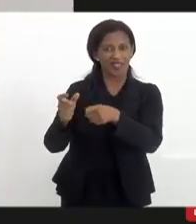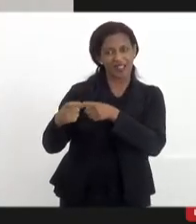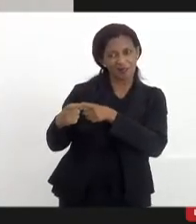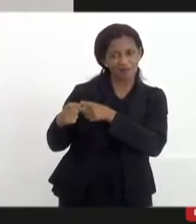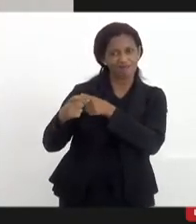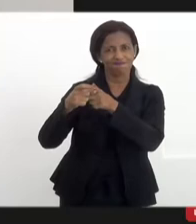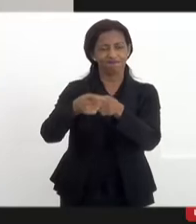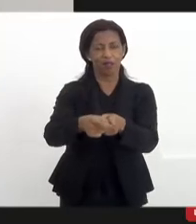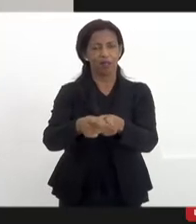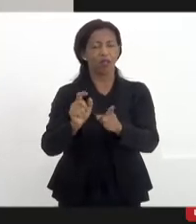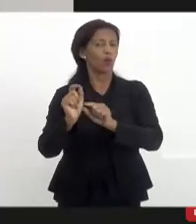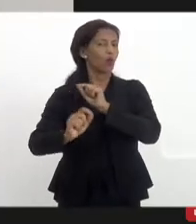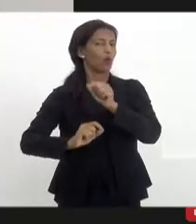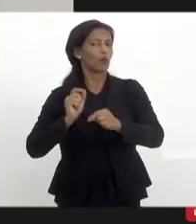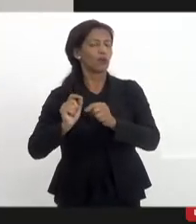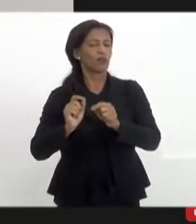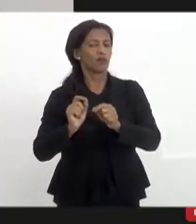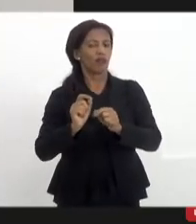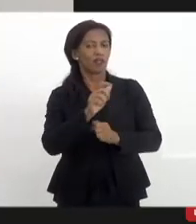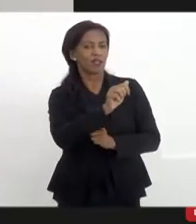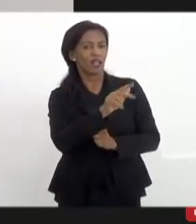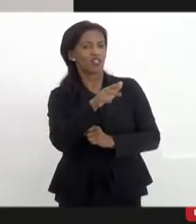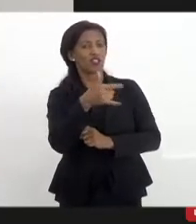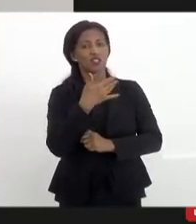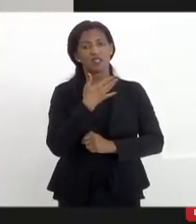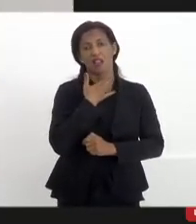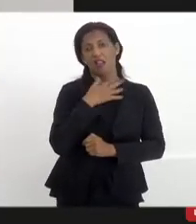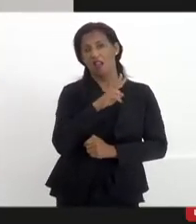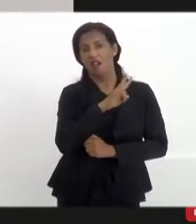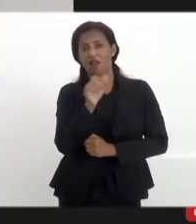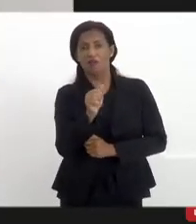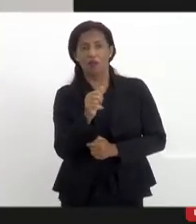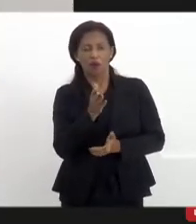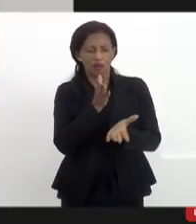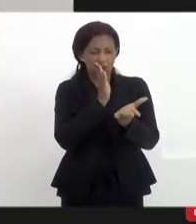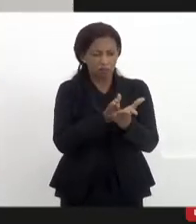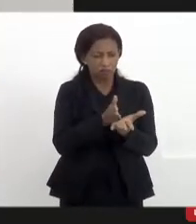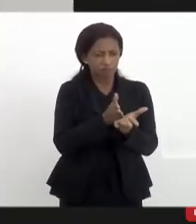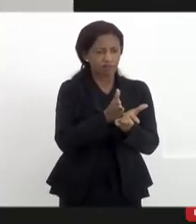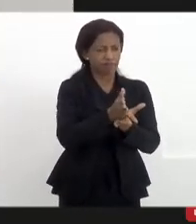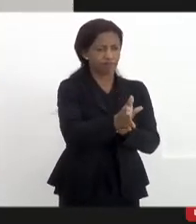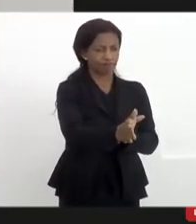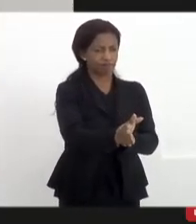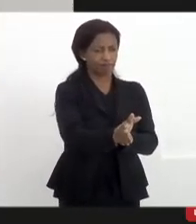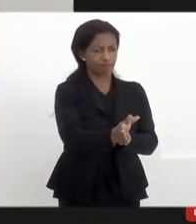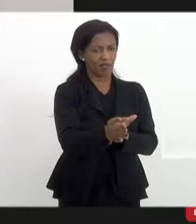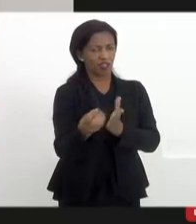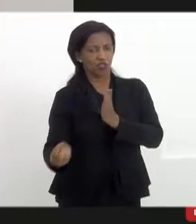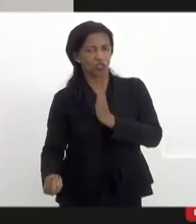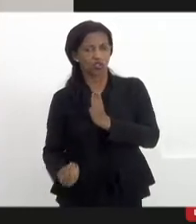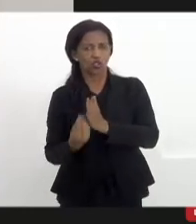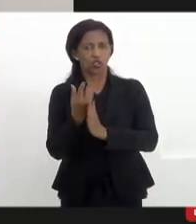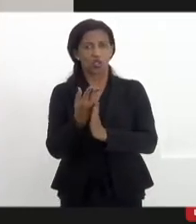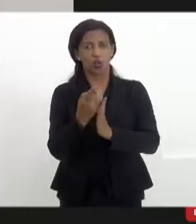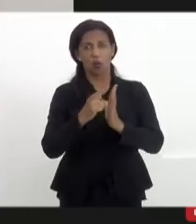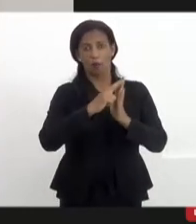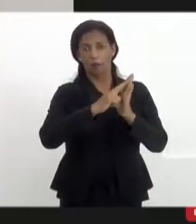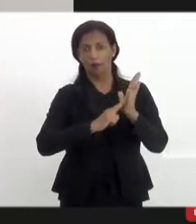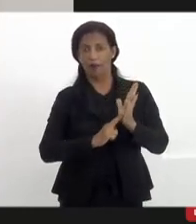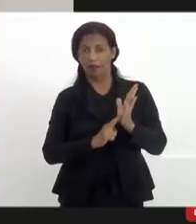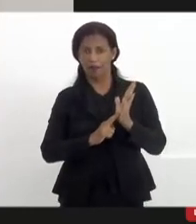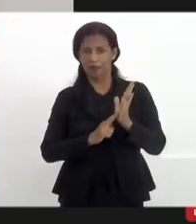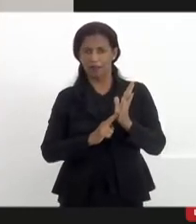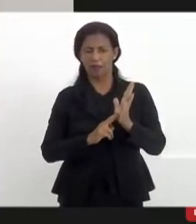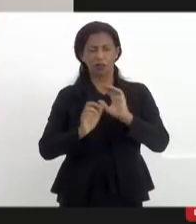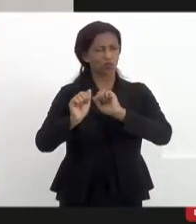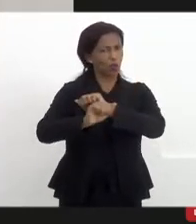a agência de notícias das favelas, o jornal A Voz da Favela, se manter numa linha é porque hoje a gente criou um manual de redação estilo e que a gente está lá